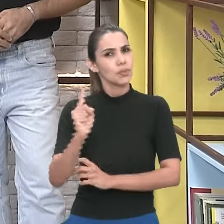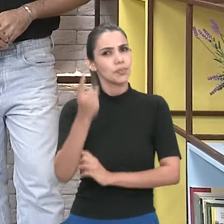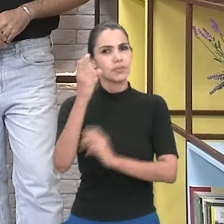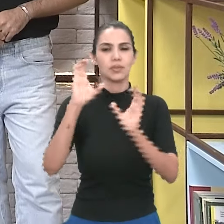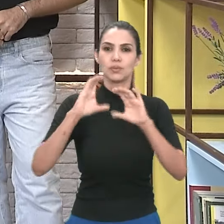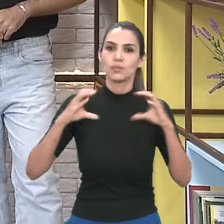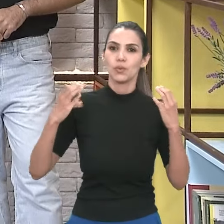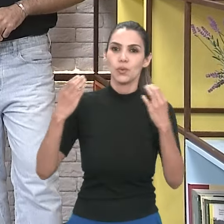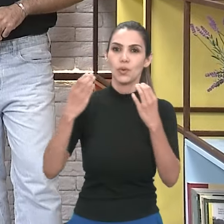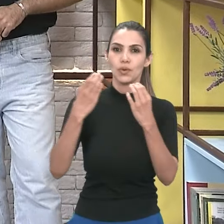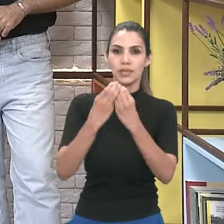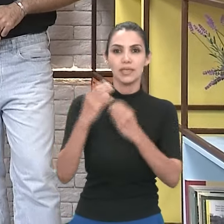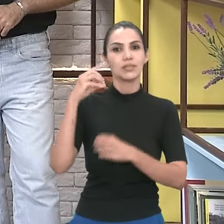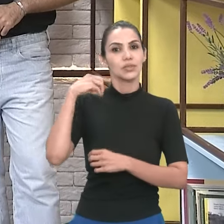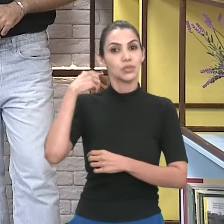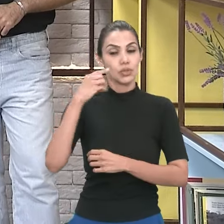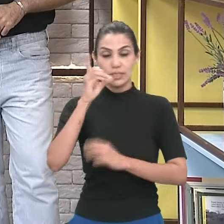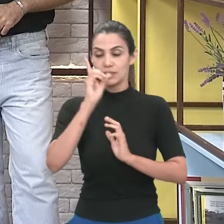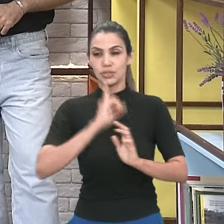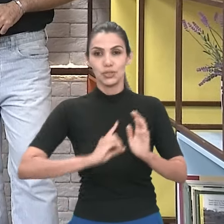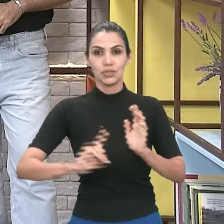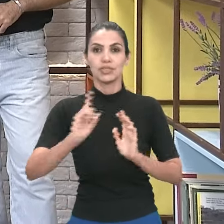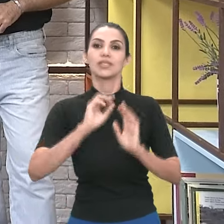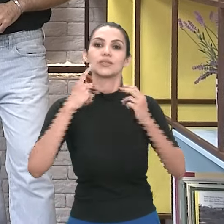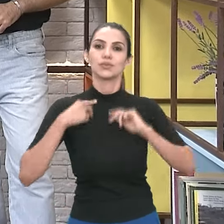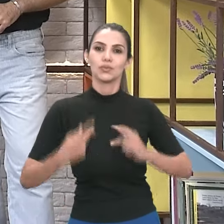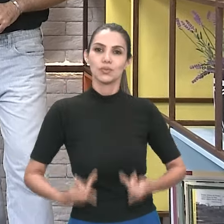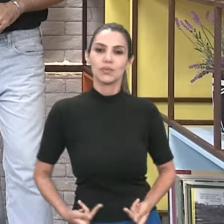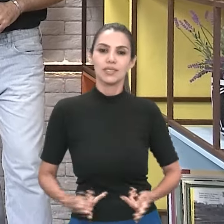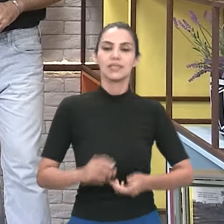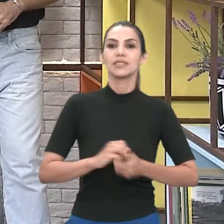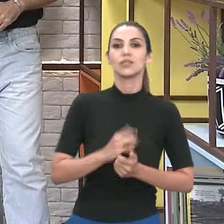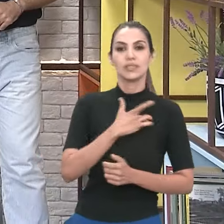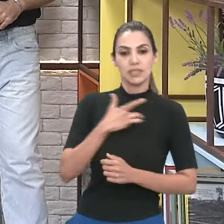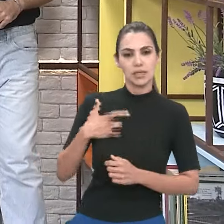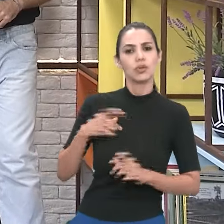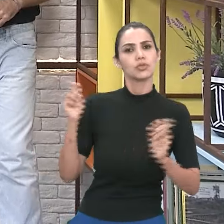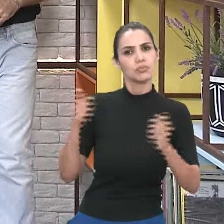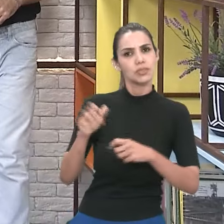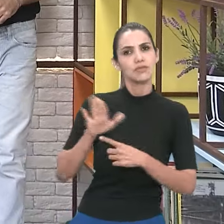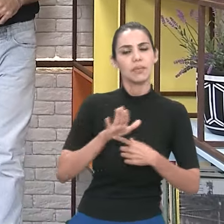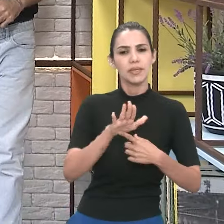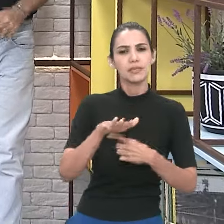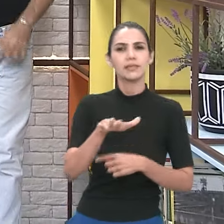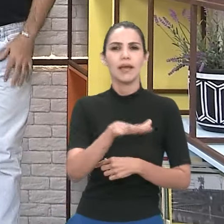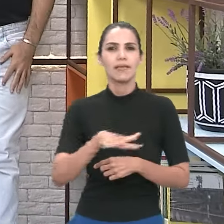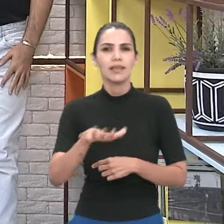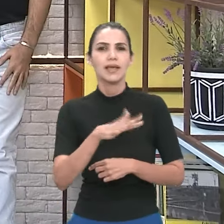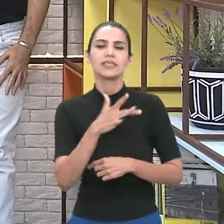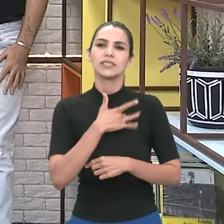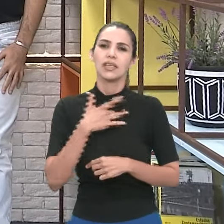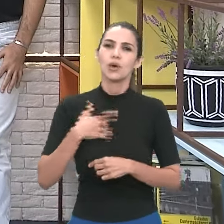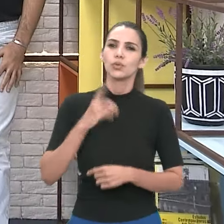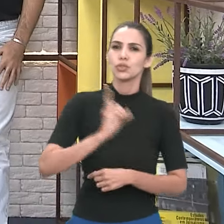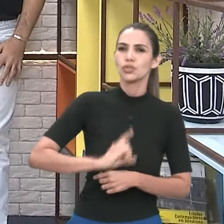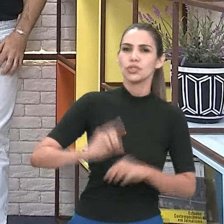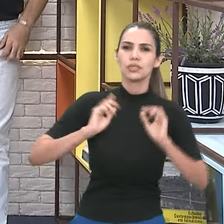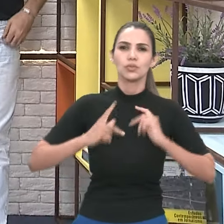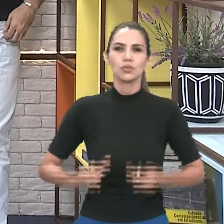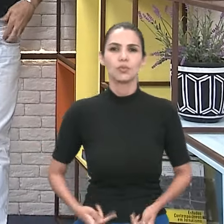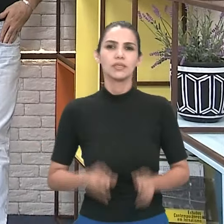Brasileiro de Direitos Humanos e Saúde. Podem ser apresentados trabalhos sobre saúde, direitos humanos, ensino,